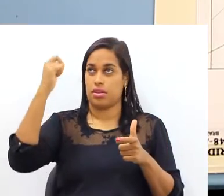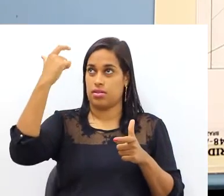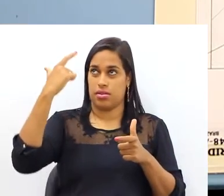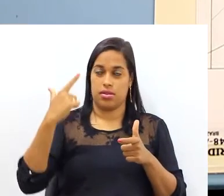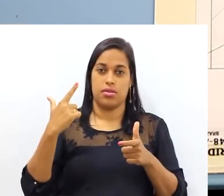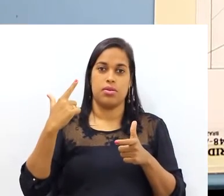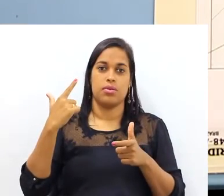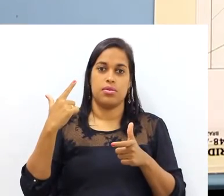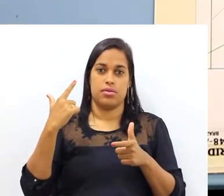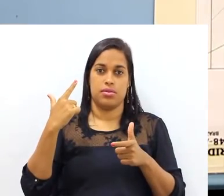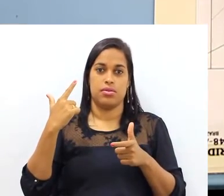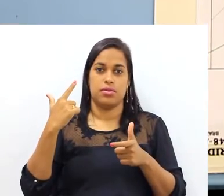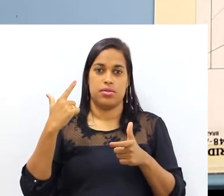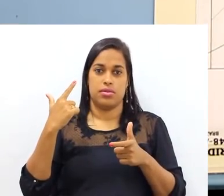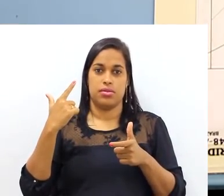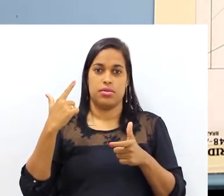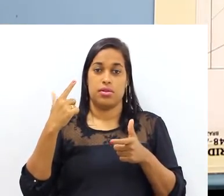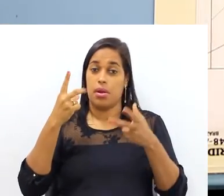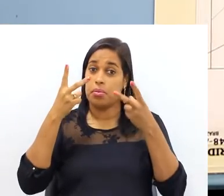dessa luminária.